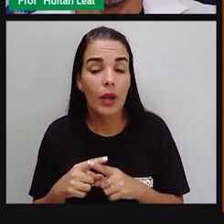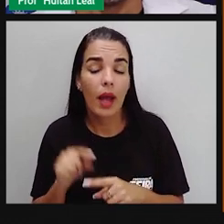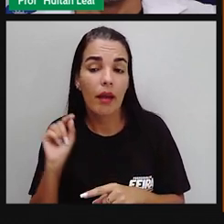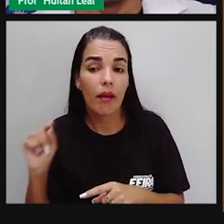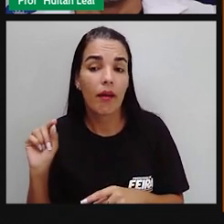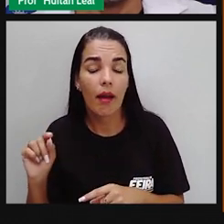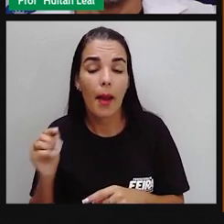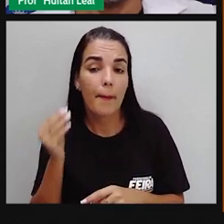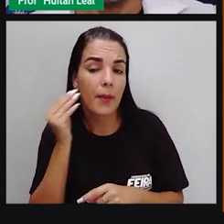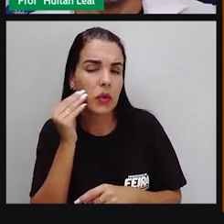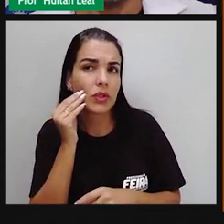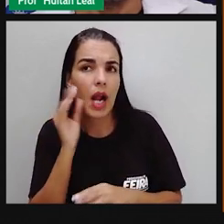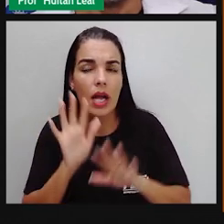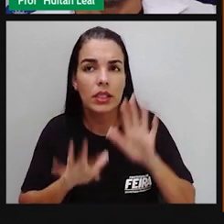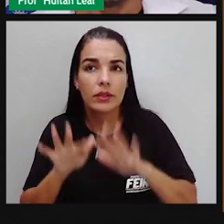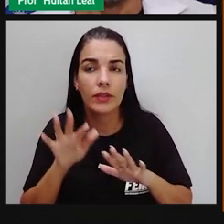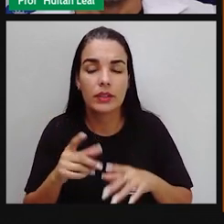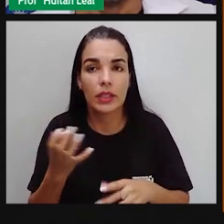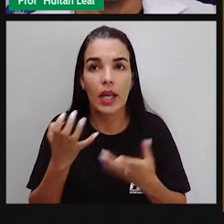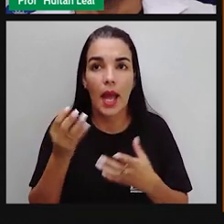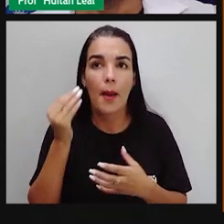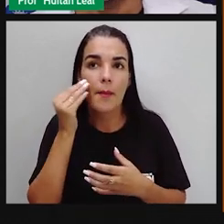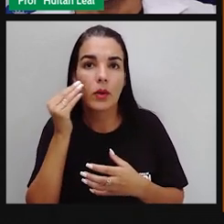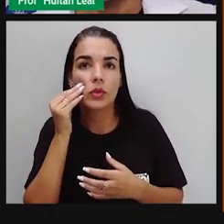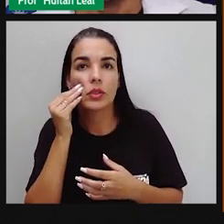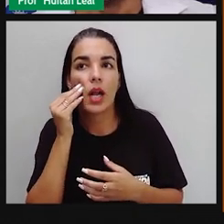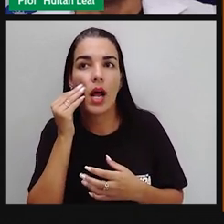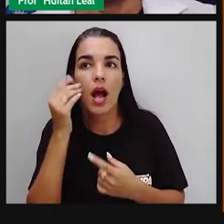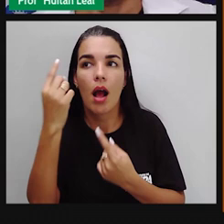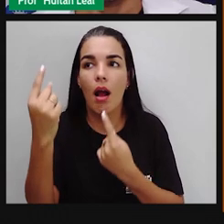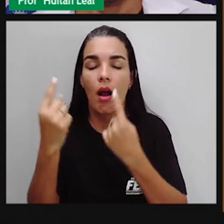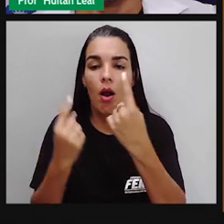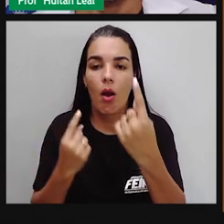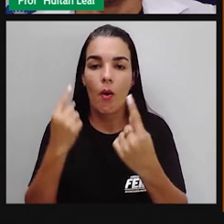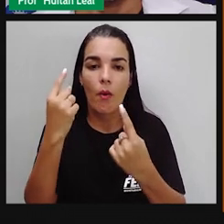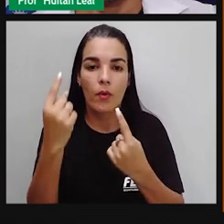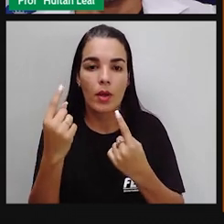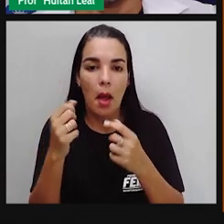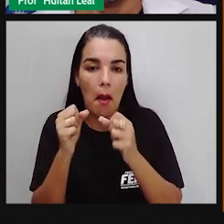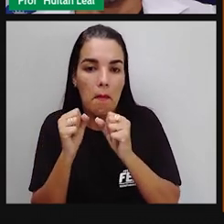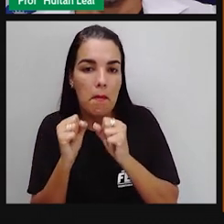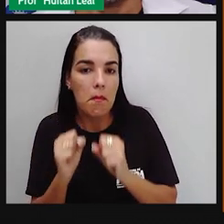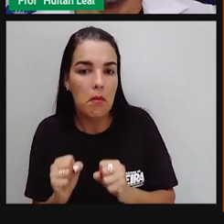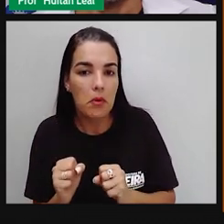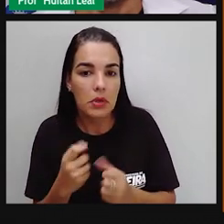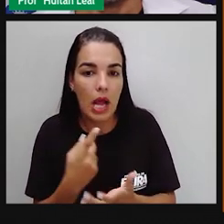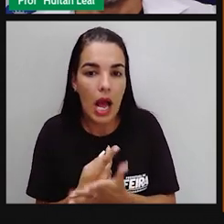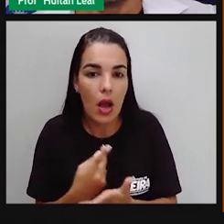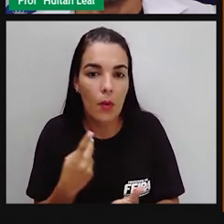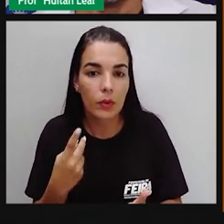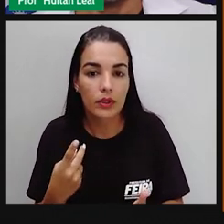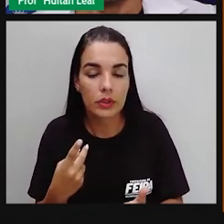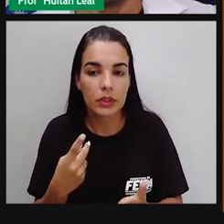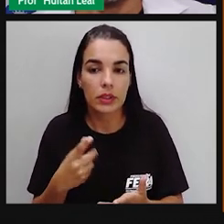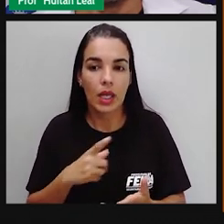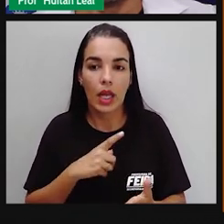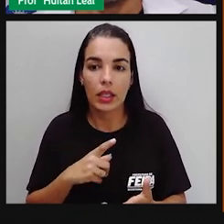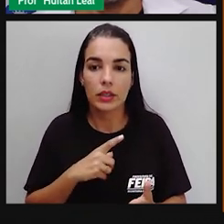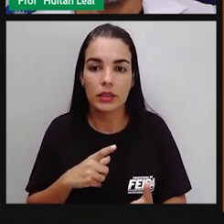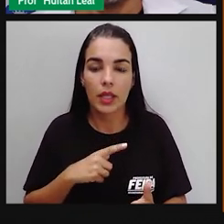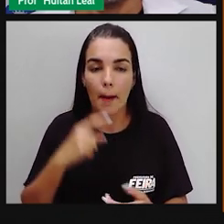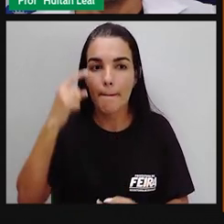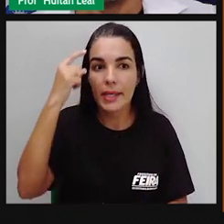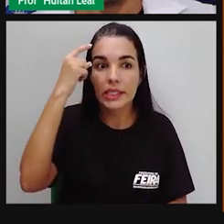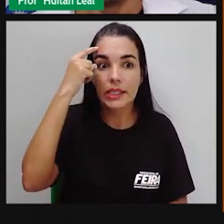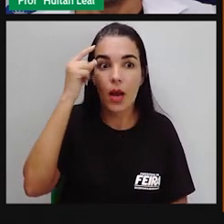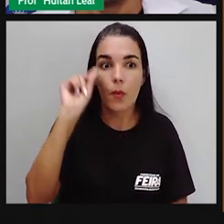mostrar que, mesmo nós sendo pessoas de pontas, ricas, tendo bens,